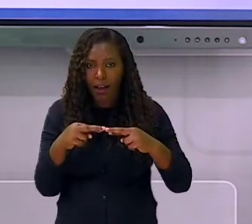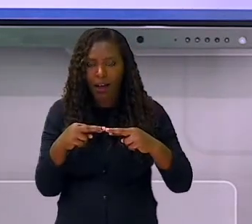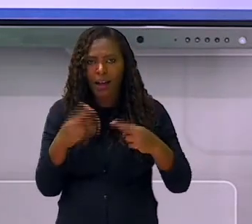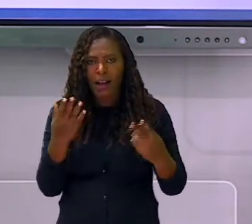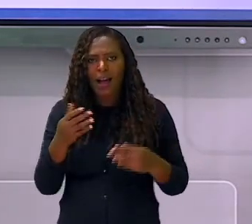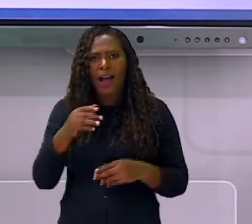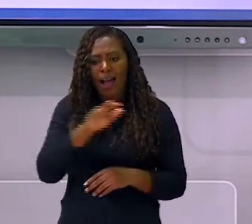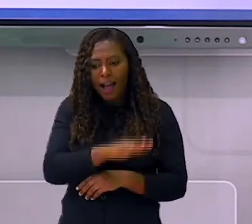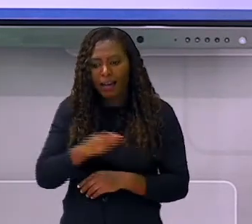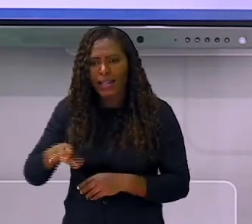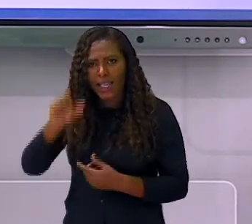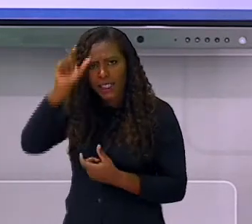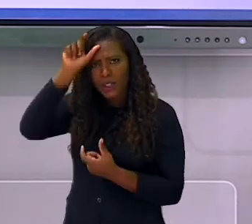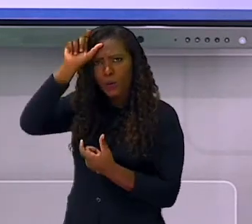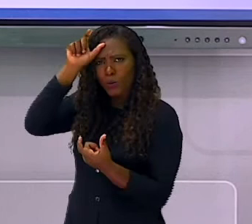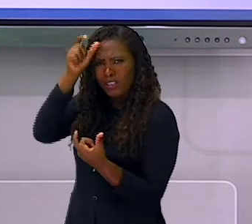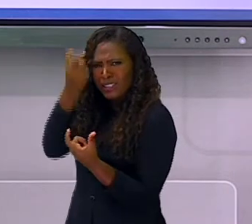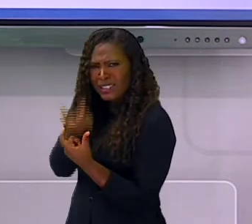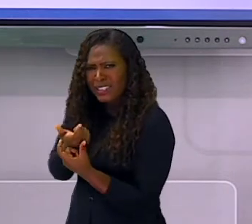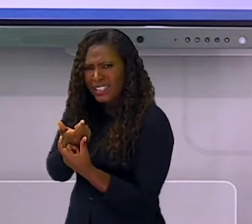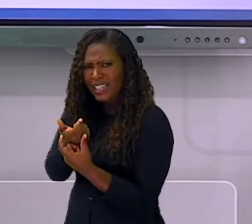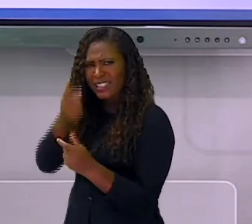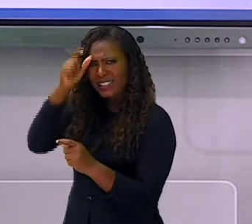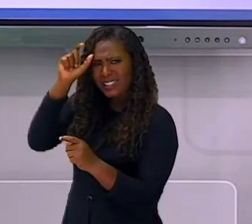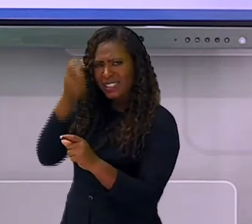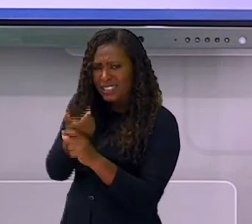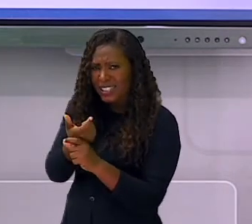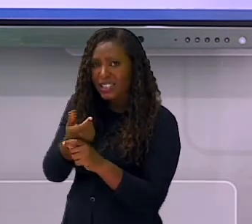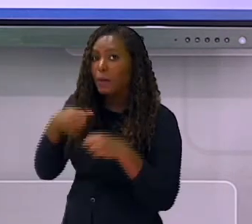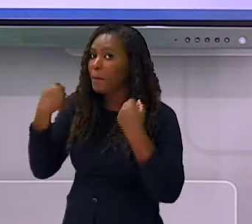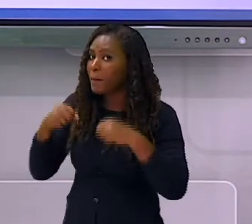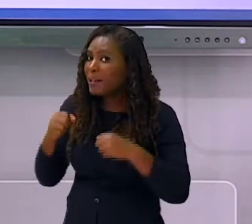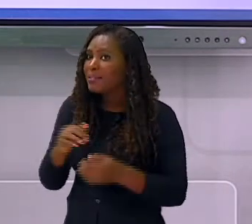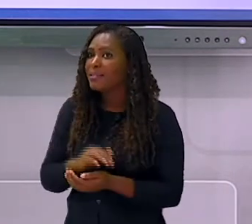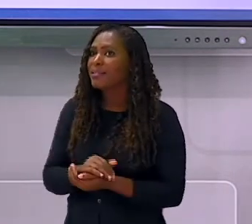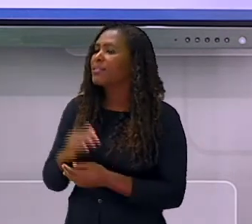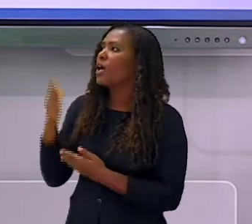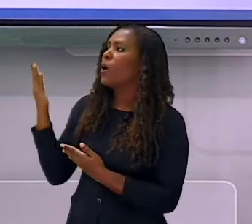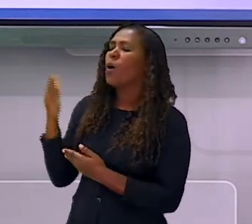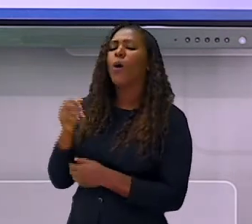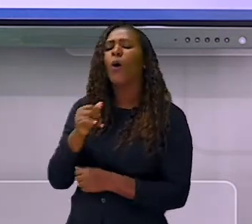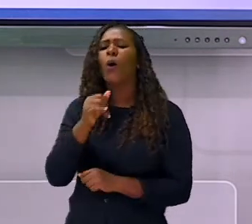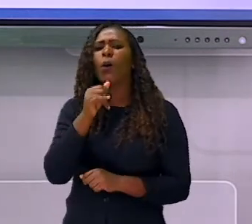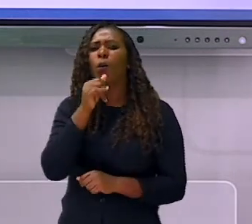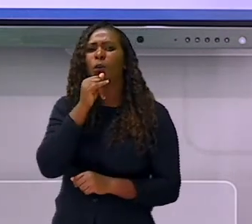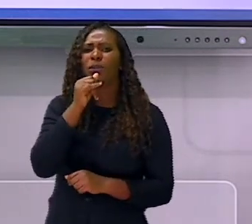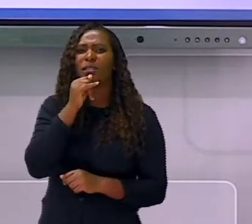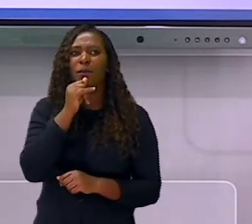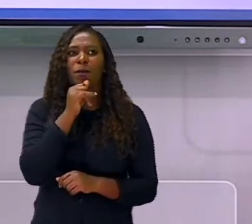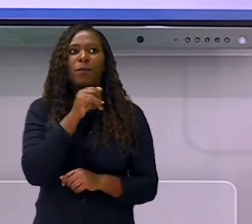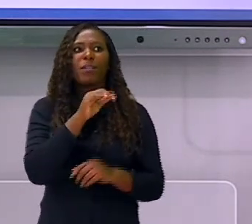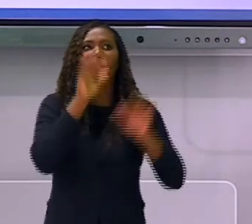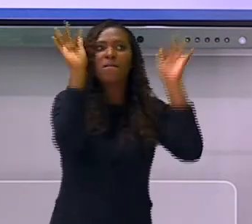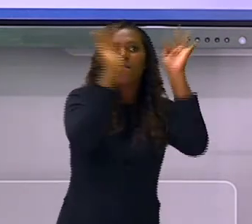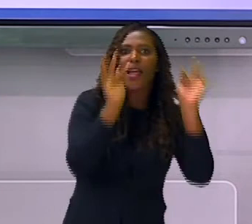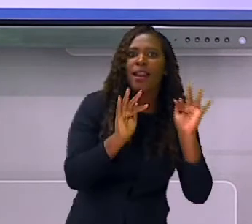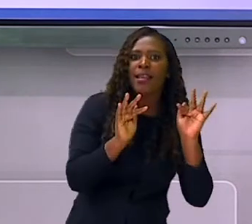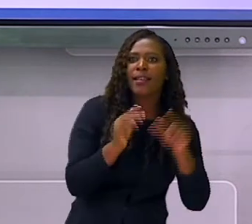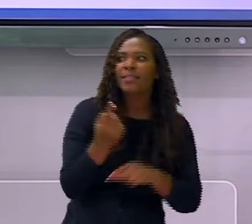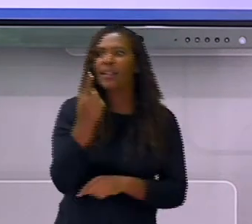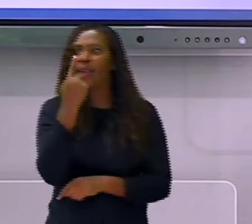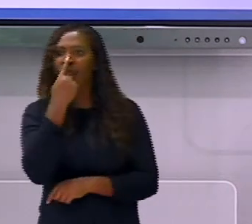ele. Você quer ver a foca ficar feliz? É pôr a bola no seu nariz? E pede para ele identificar as palavras que rimam ali.